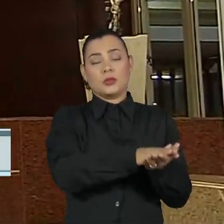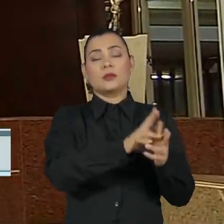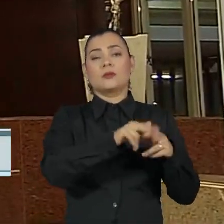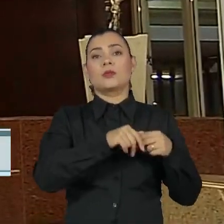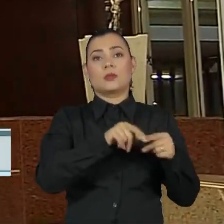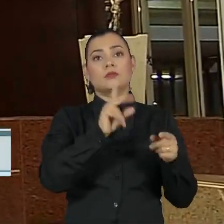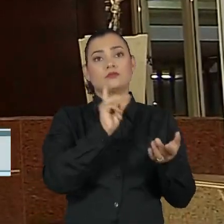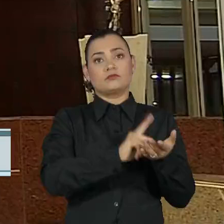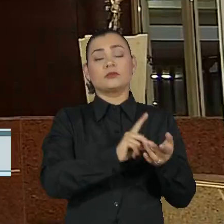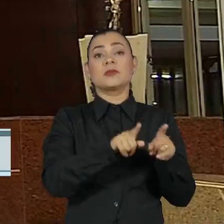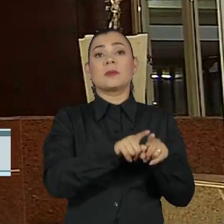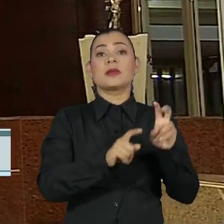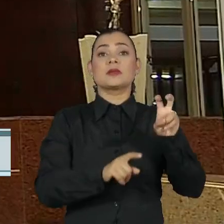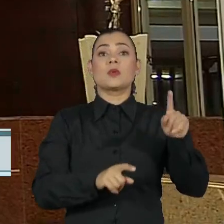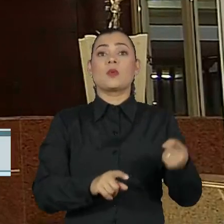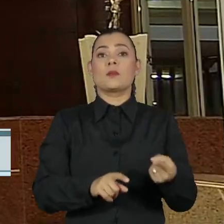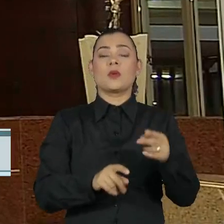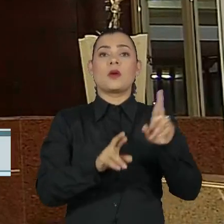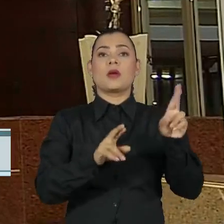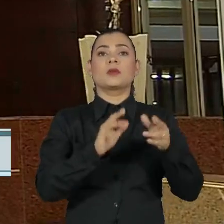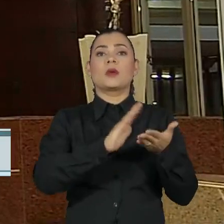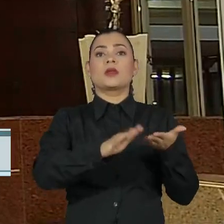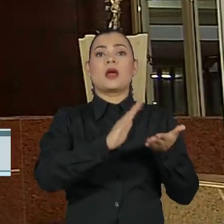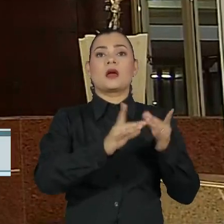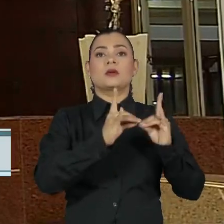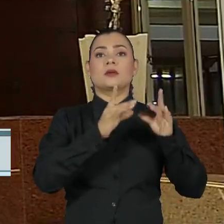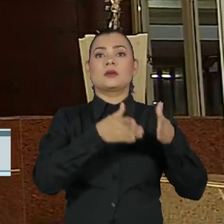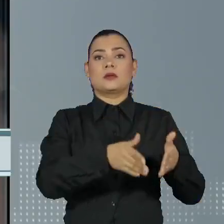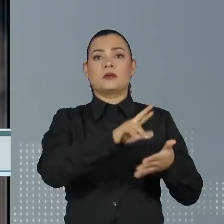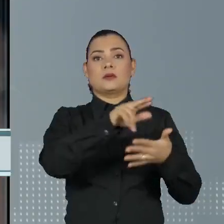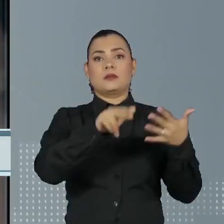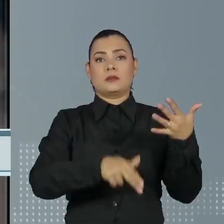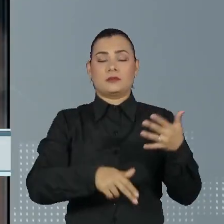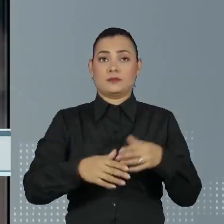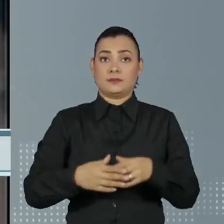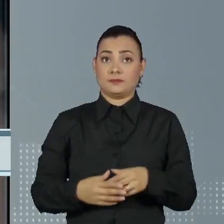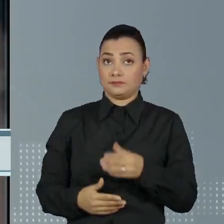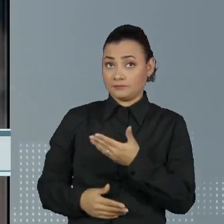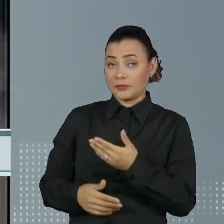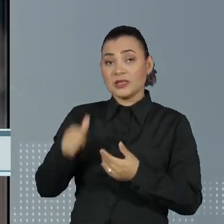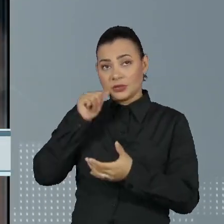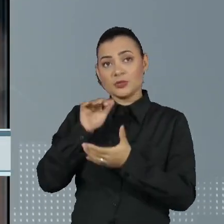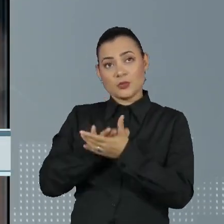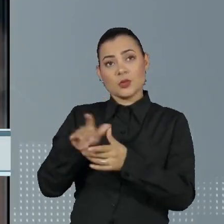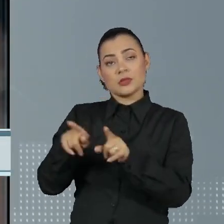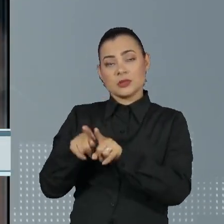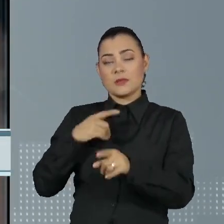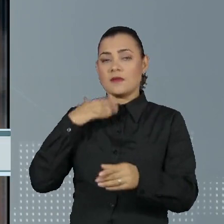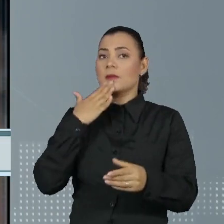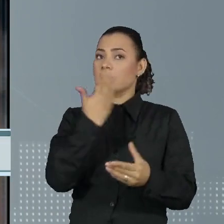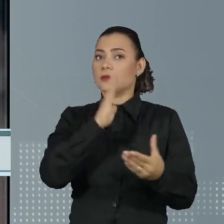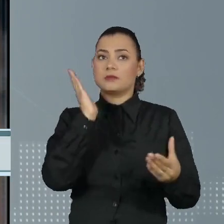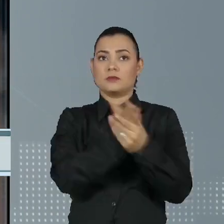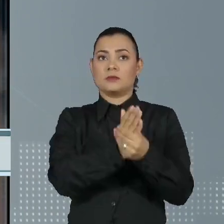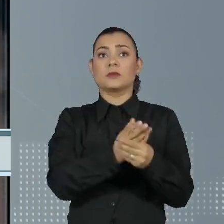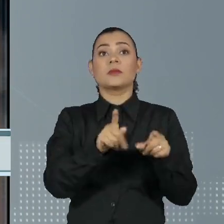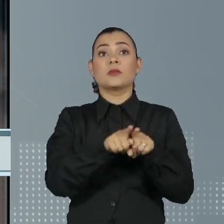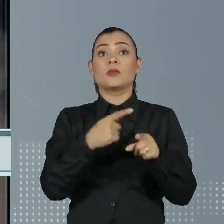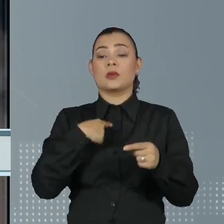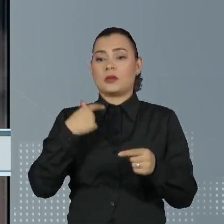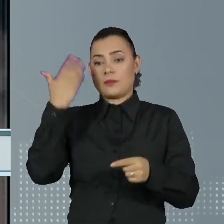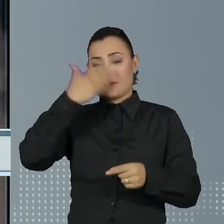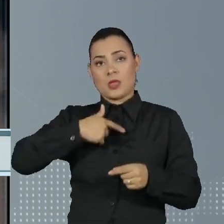dano moral e mais 5 mil pelos gastos com o funeral de Genivaldo. A companheira dele vai recorrer por não ter a União